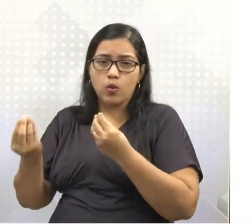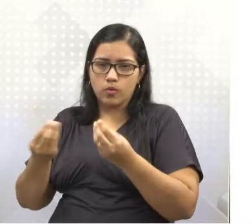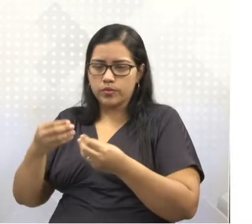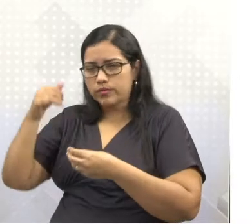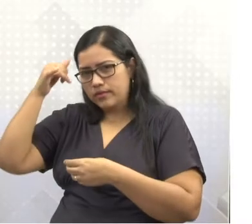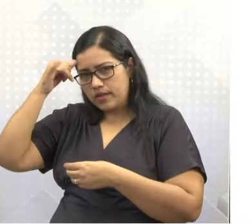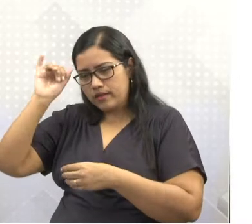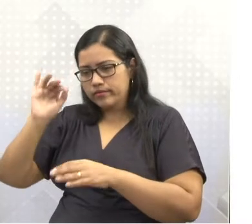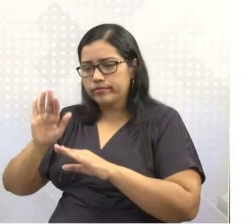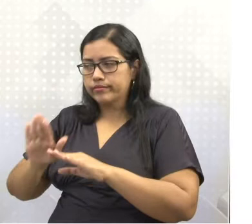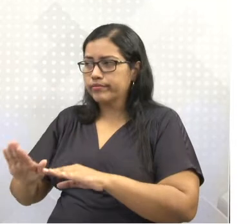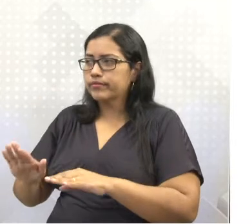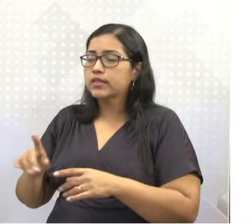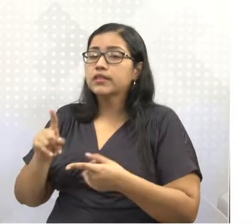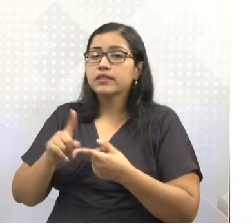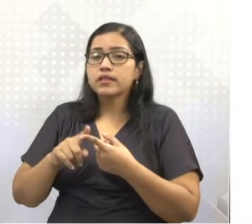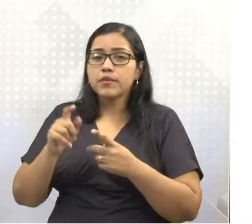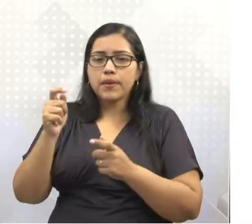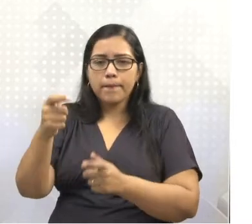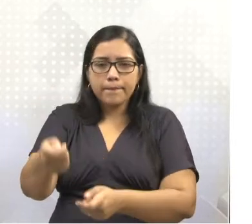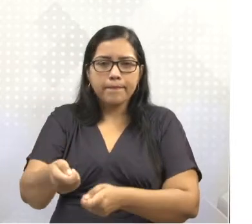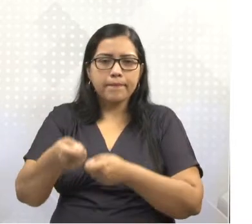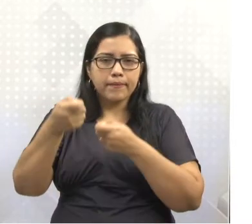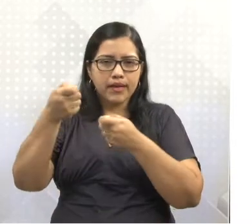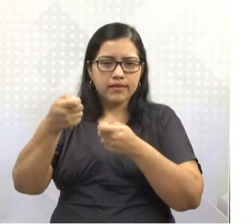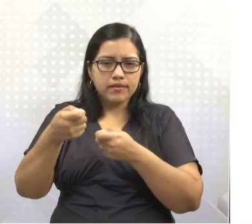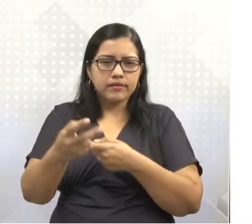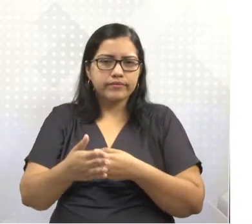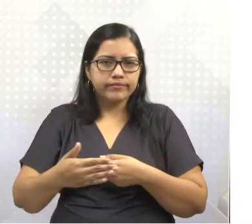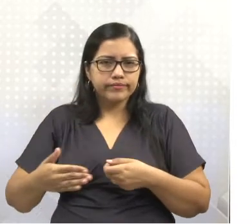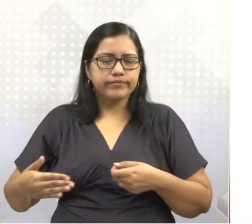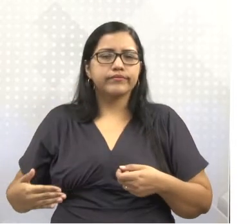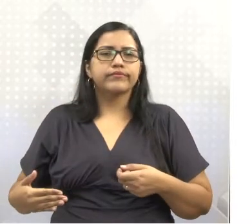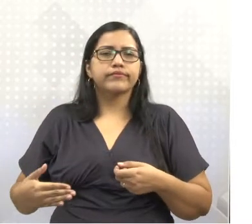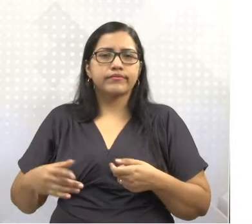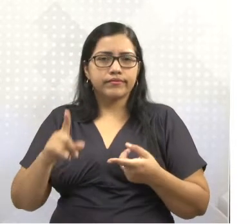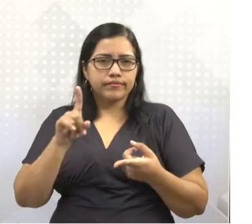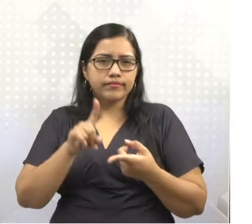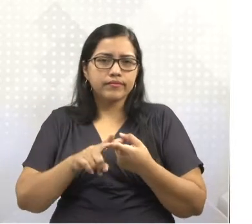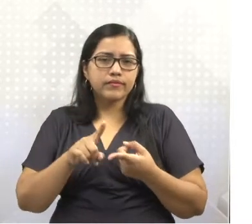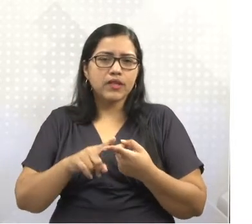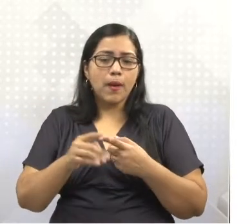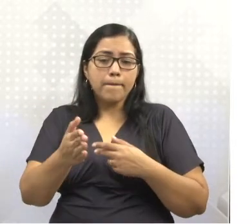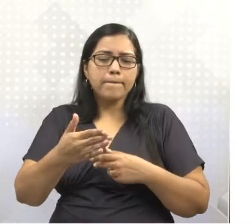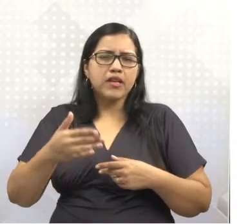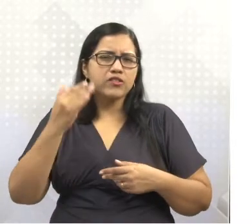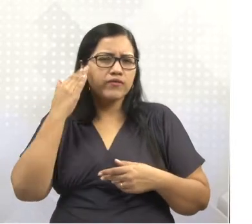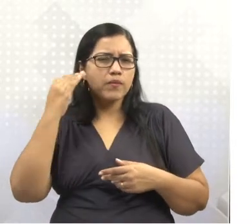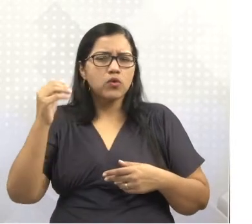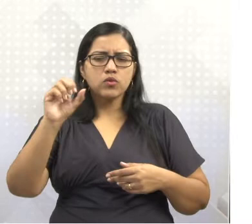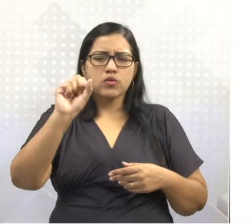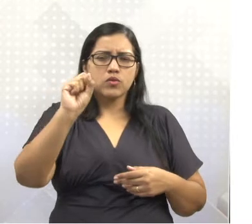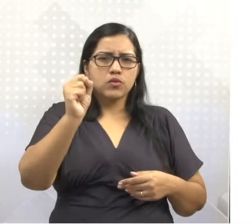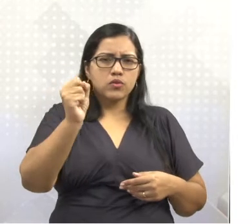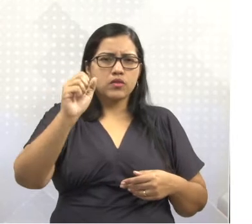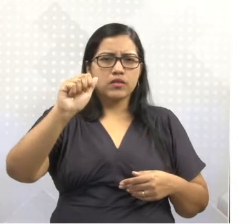A pesca também é muito importante para a economia europeia, principalmente a pesca do salmão no